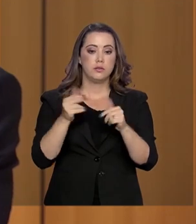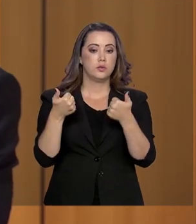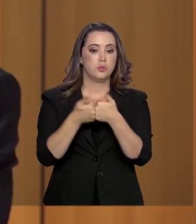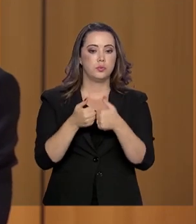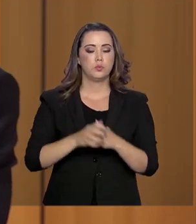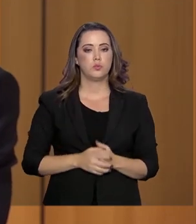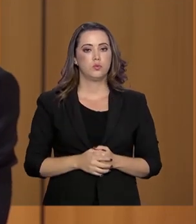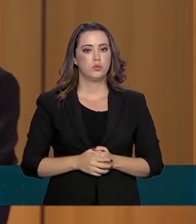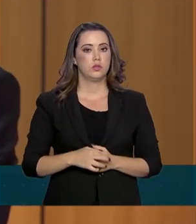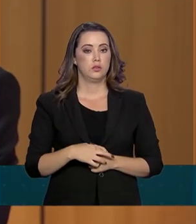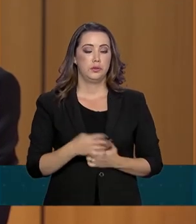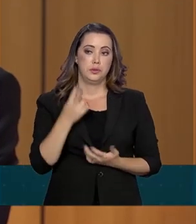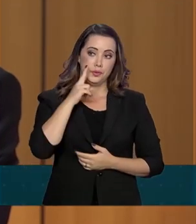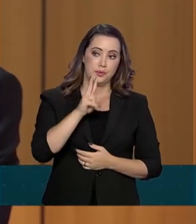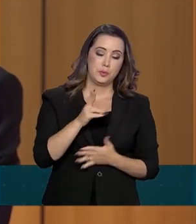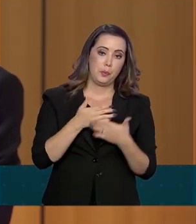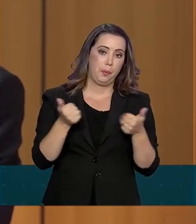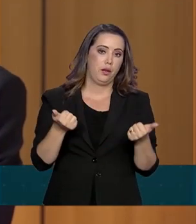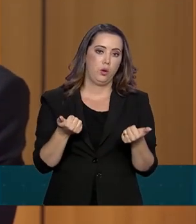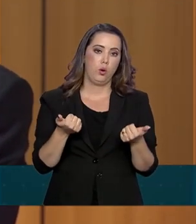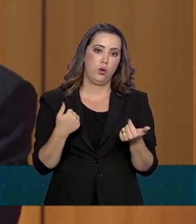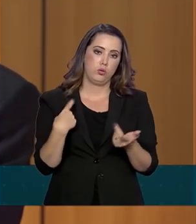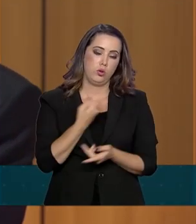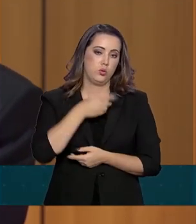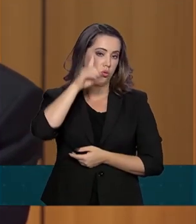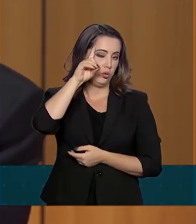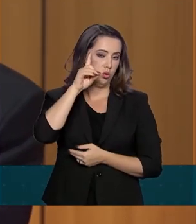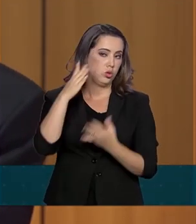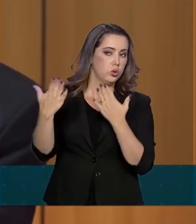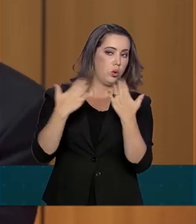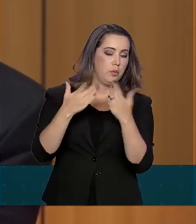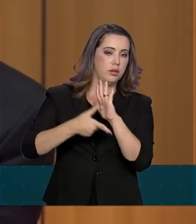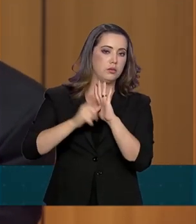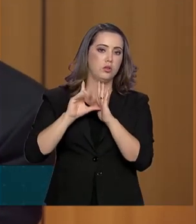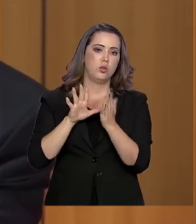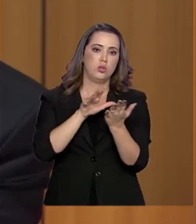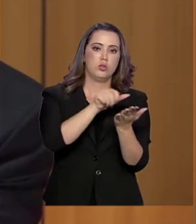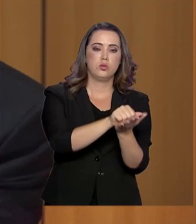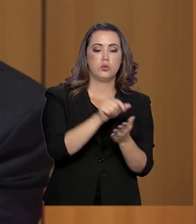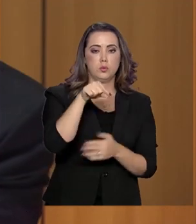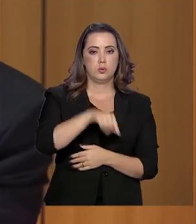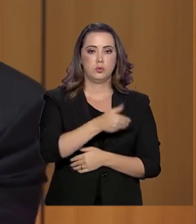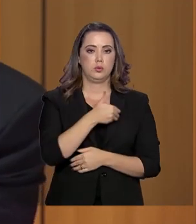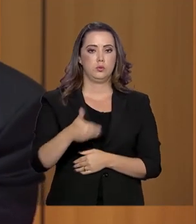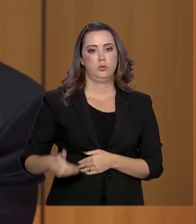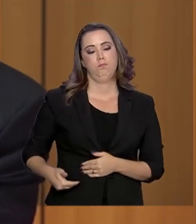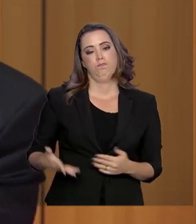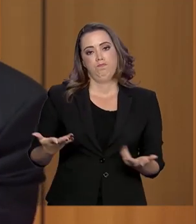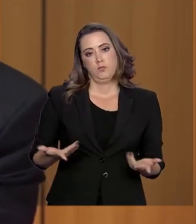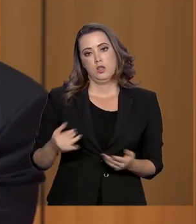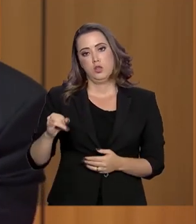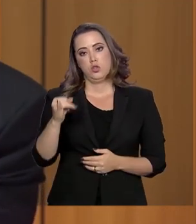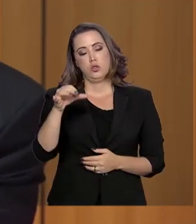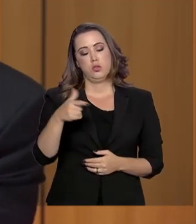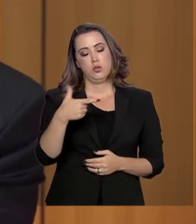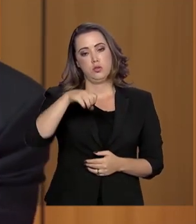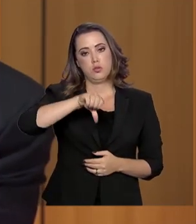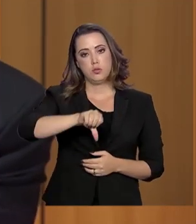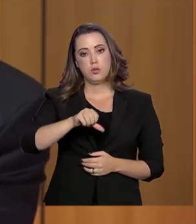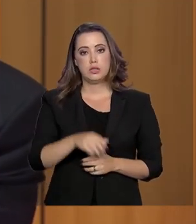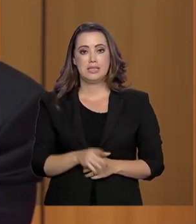próximo dos nossos dias do que nós tínhamos quando assumimos aqui o governo em janeiro de 2019,